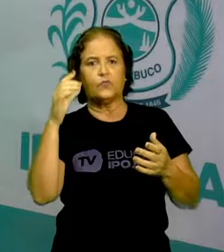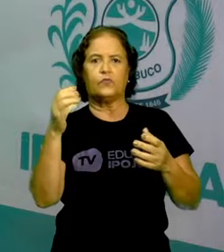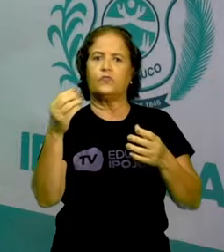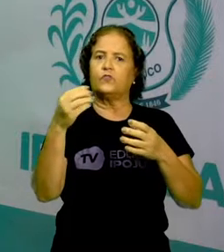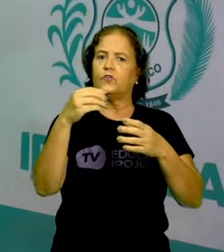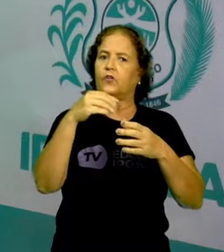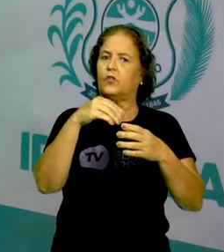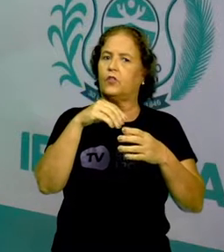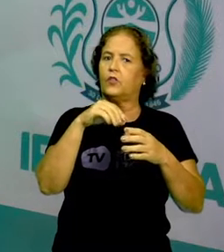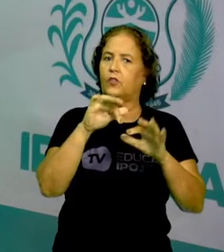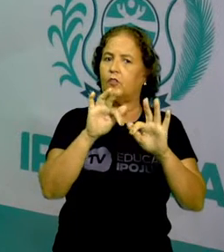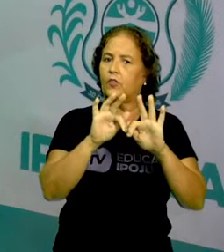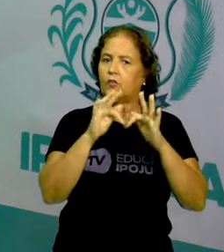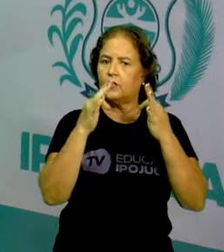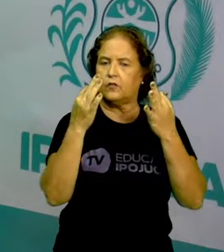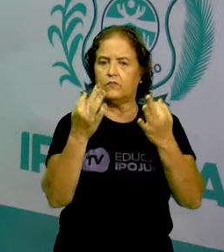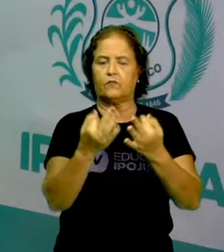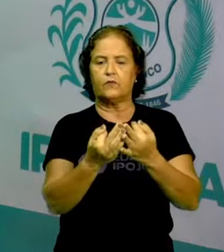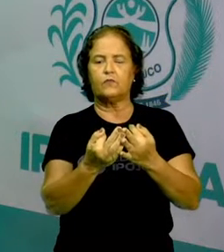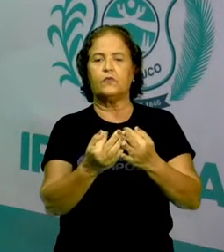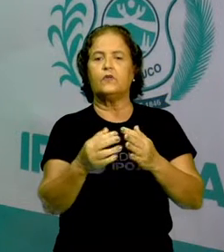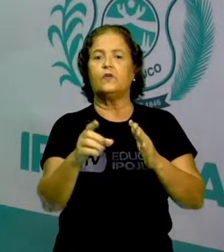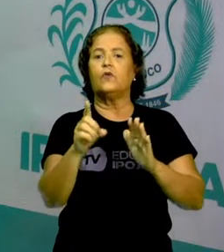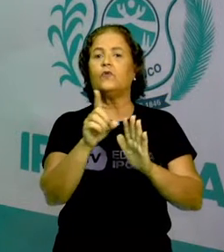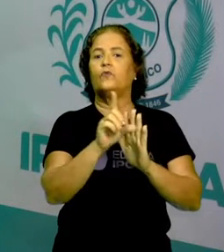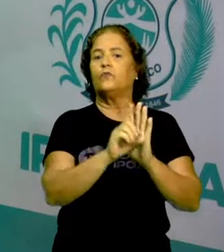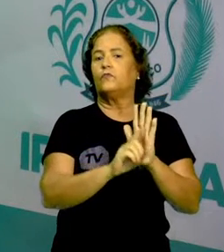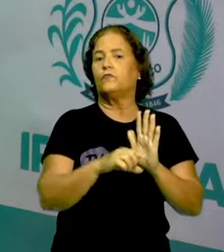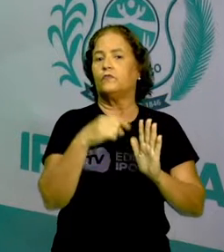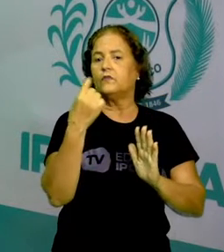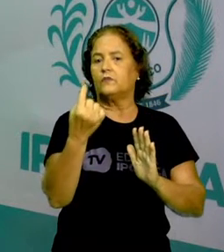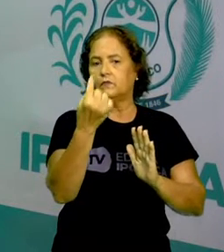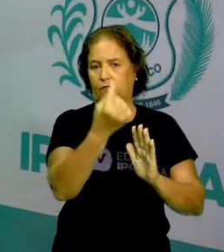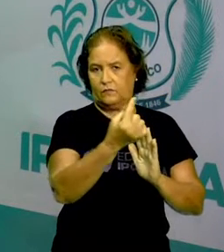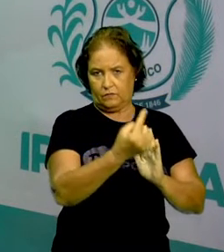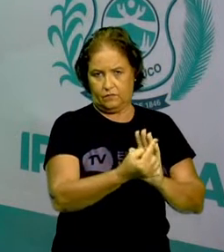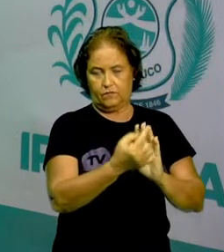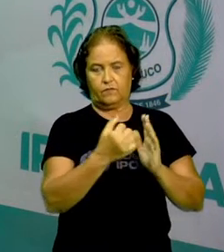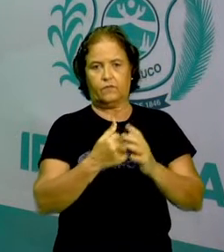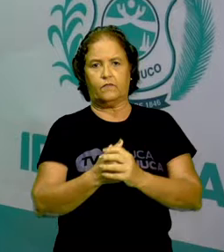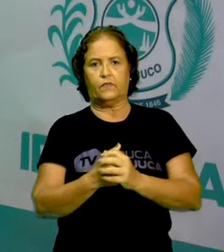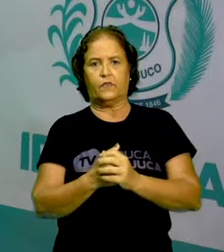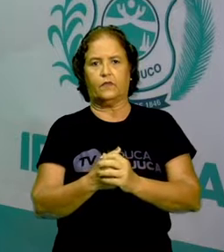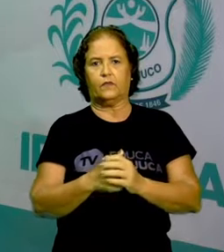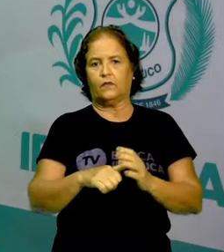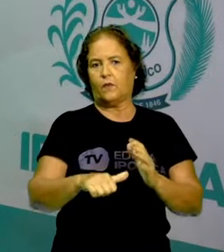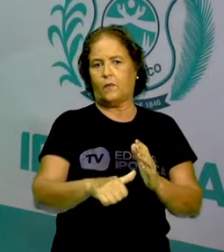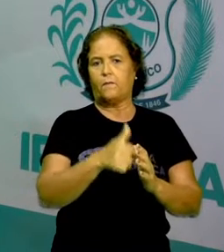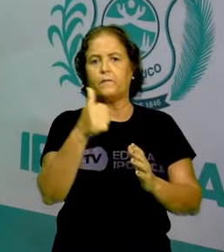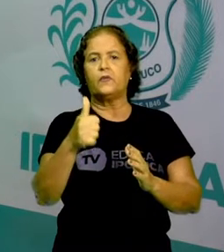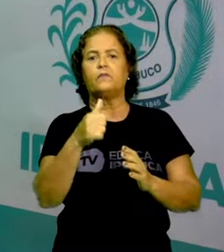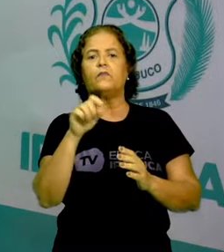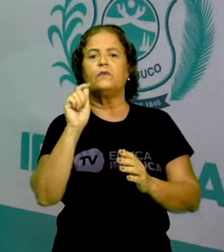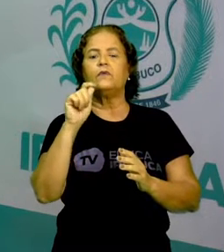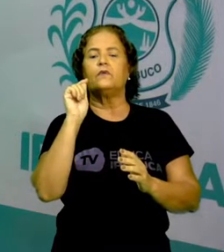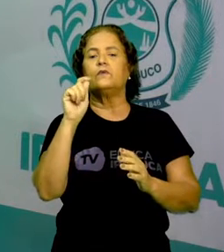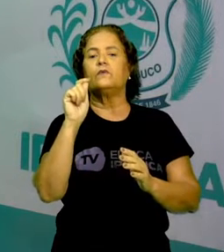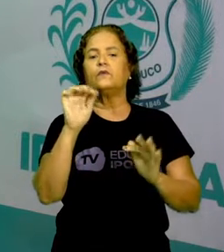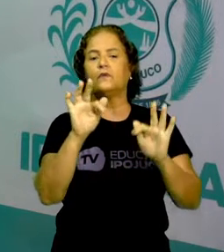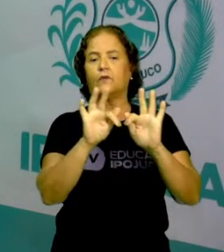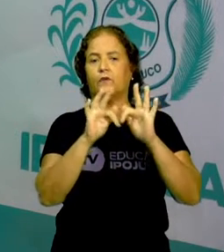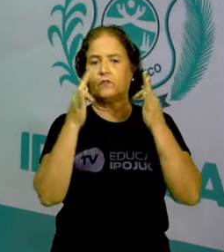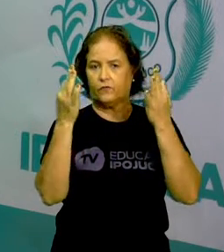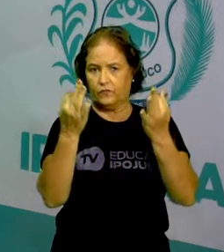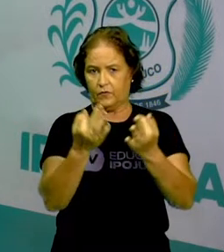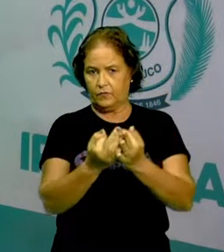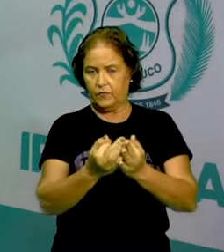que cada um desempenha, certo? Então vamos lá. Primeiro, o que é uma família? É